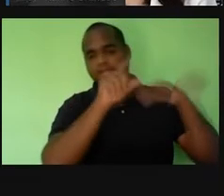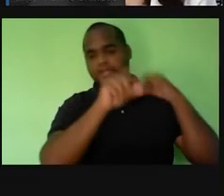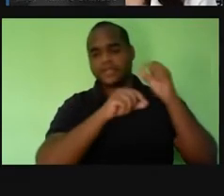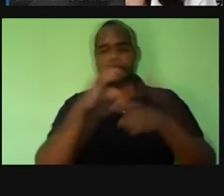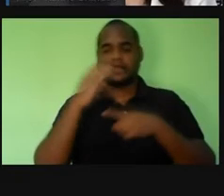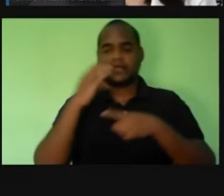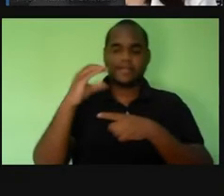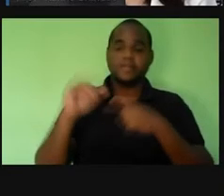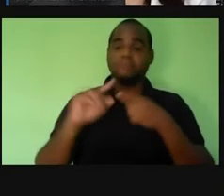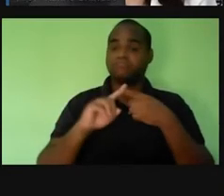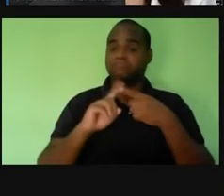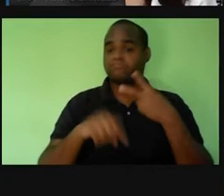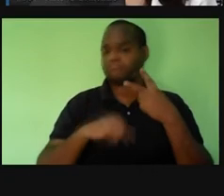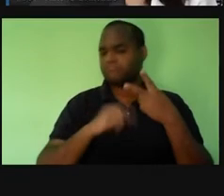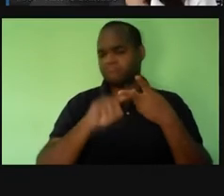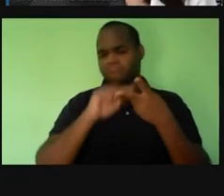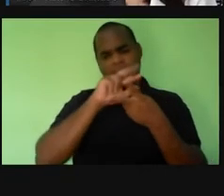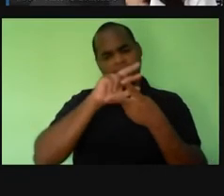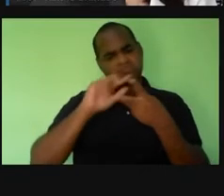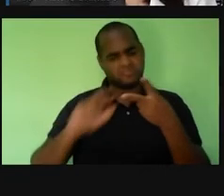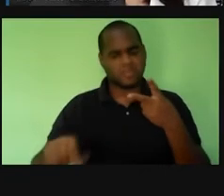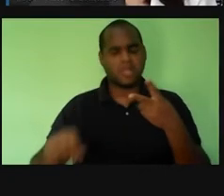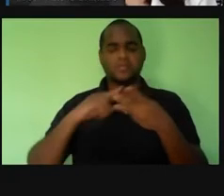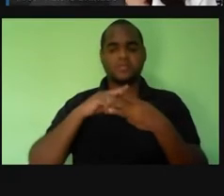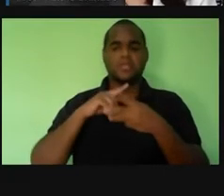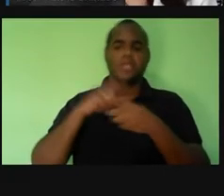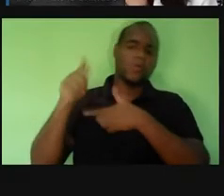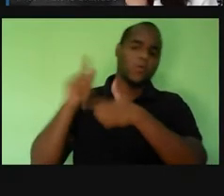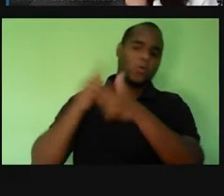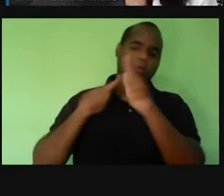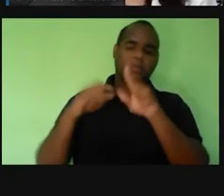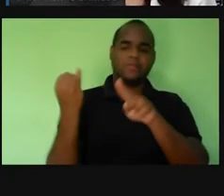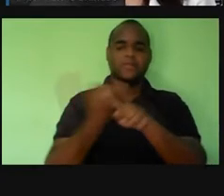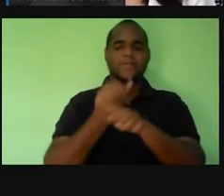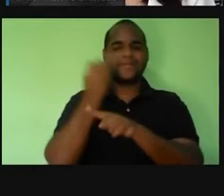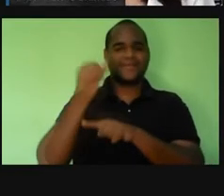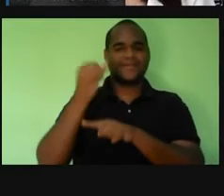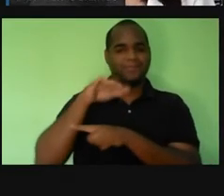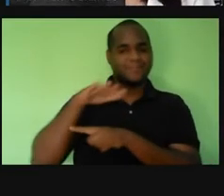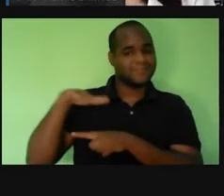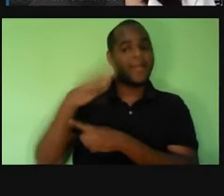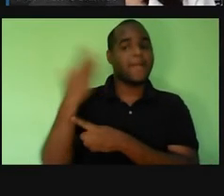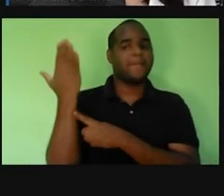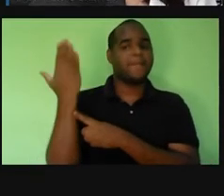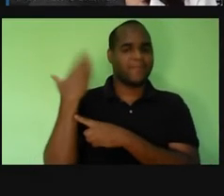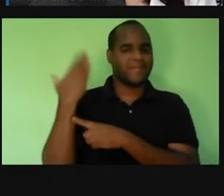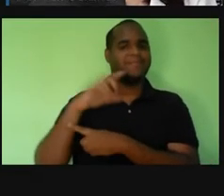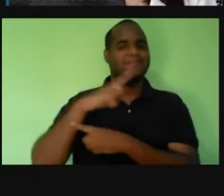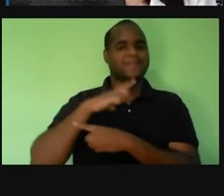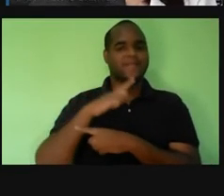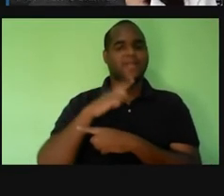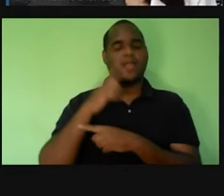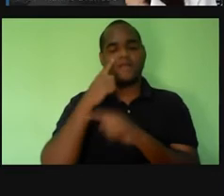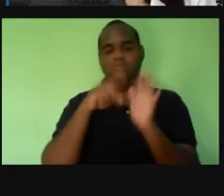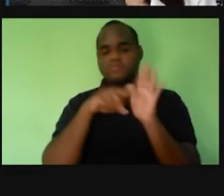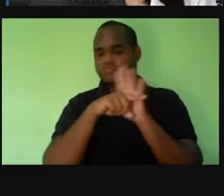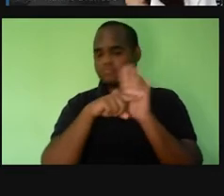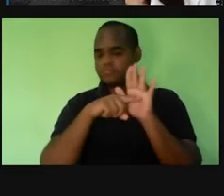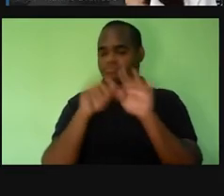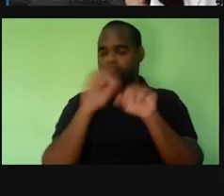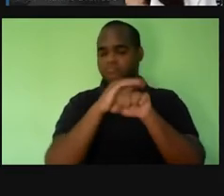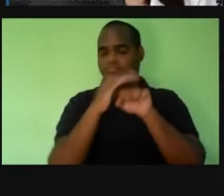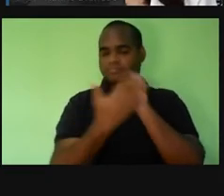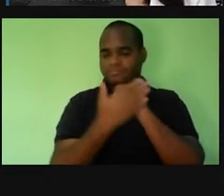Adolfo Lutz e Vital Brasil, né? Outros importantes sanitaristas da época para averiguar a epidemia de peste